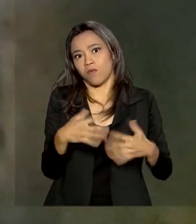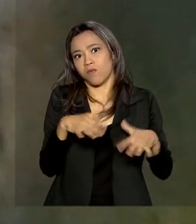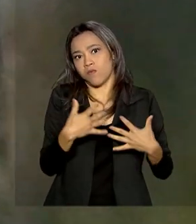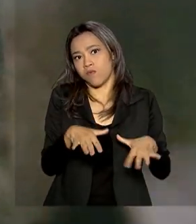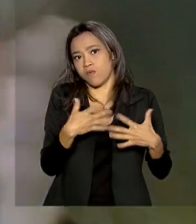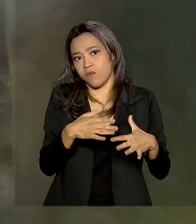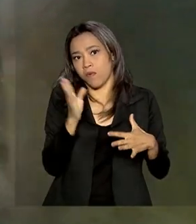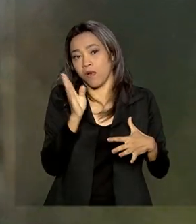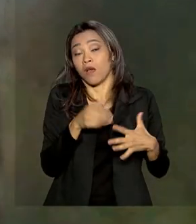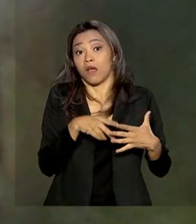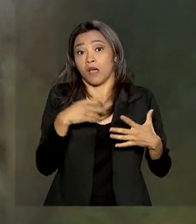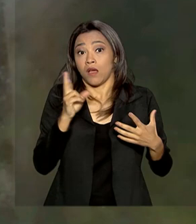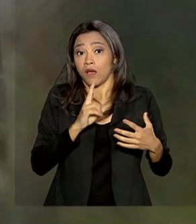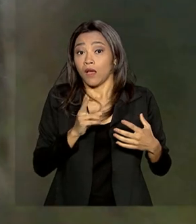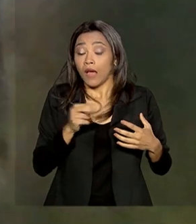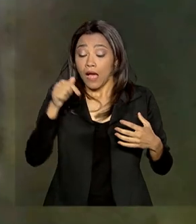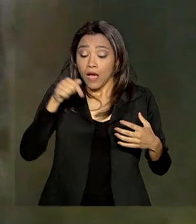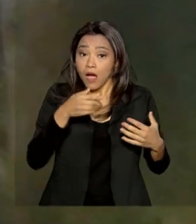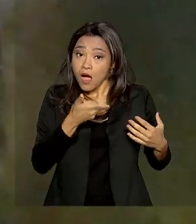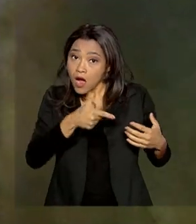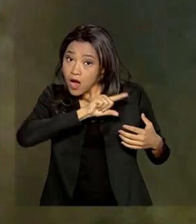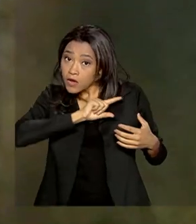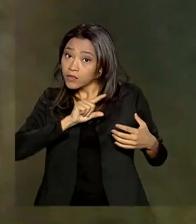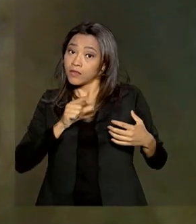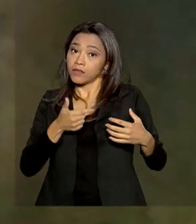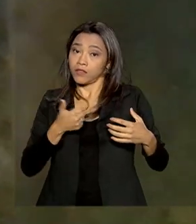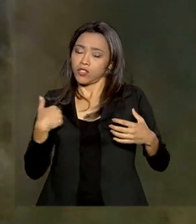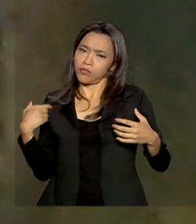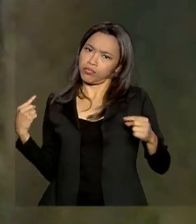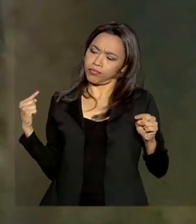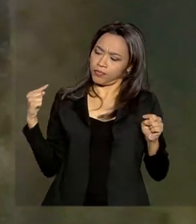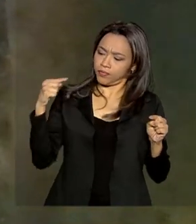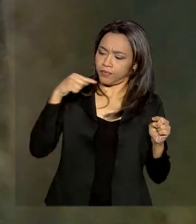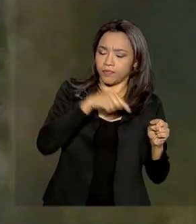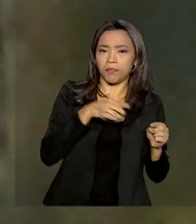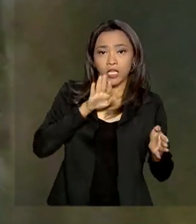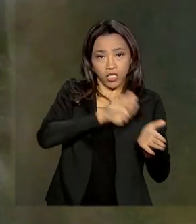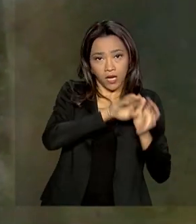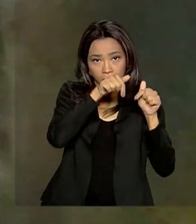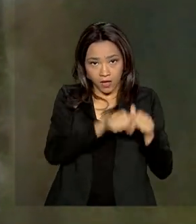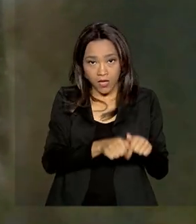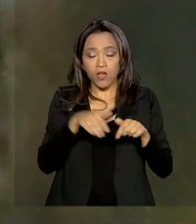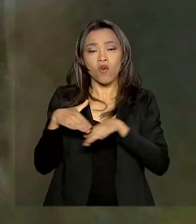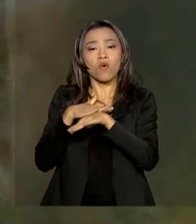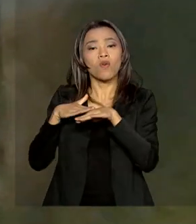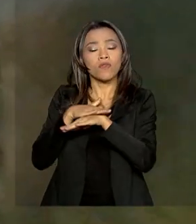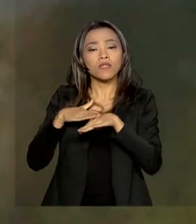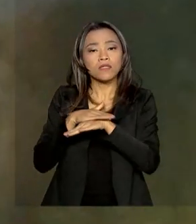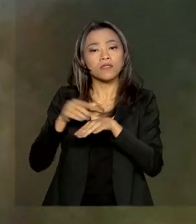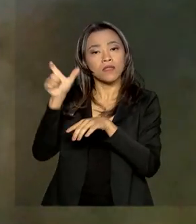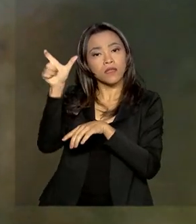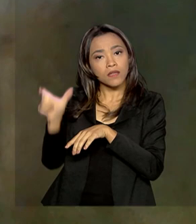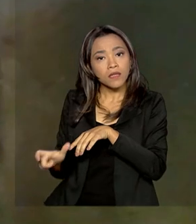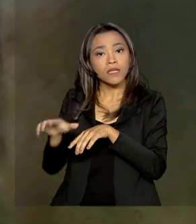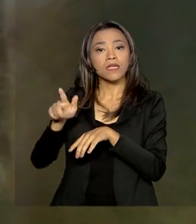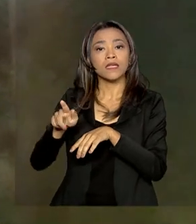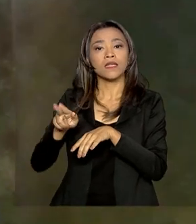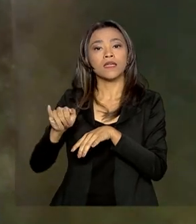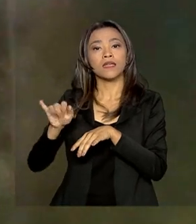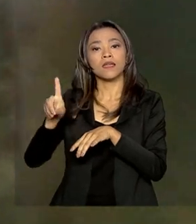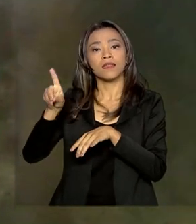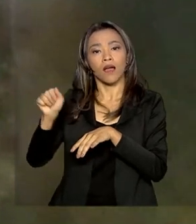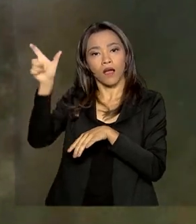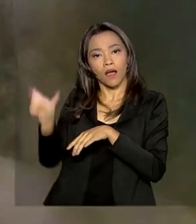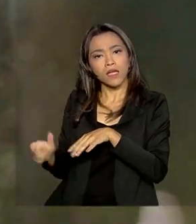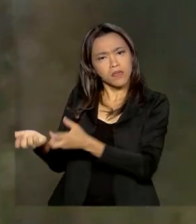Antes de embarcar para Punta Arenas, no Rio de Janeiro, eu conversei com o gerente do Programa Antártico Brasileiro, contra a Almirante Sérgio Dida. Ele falou sobre